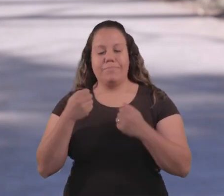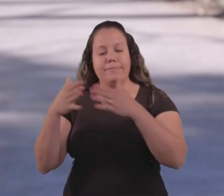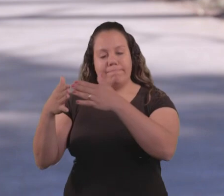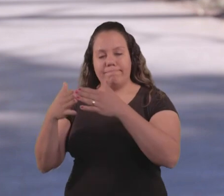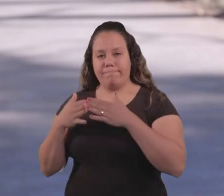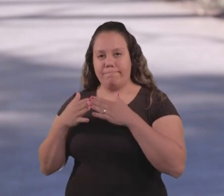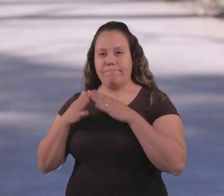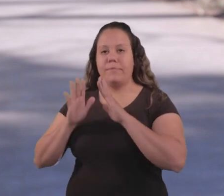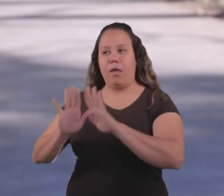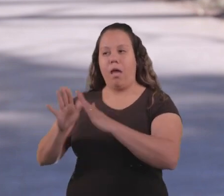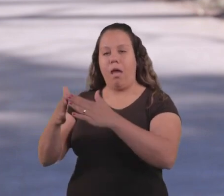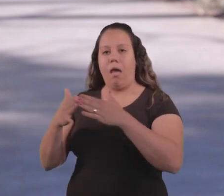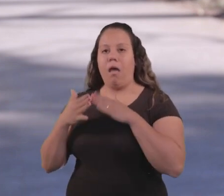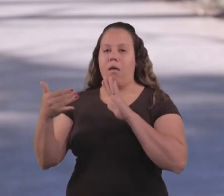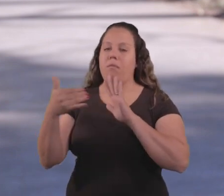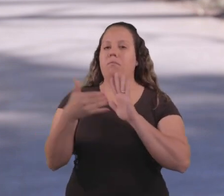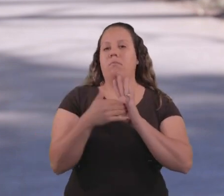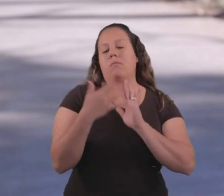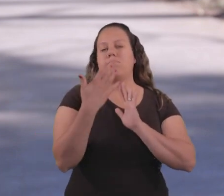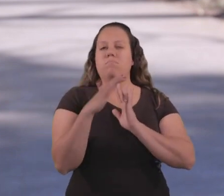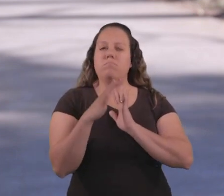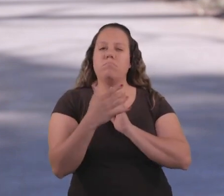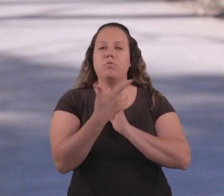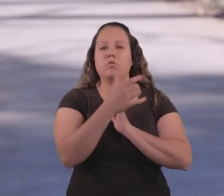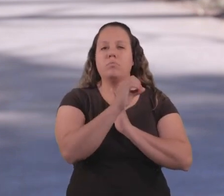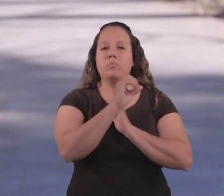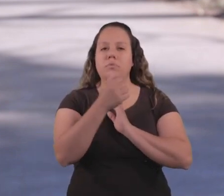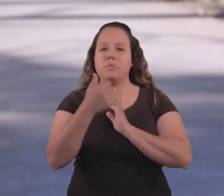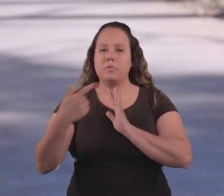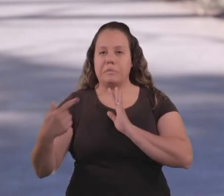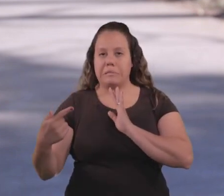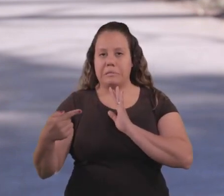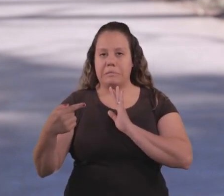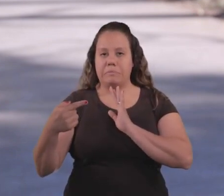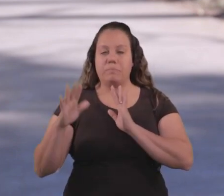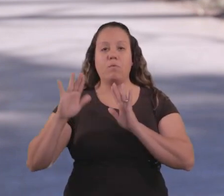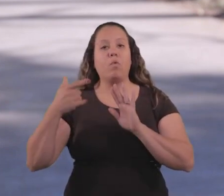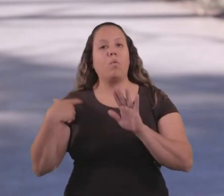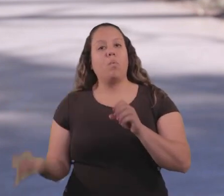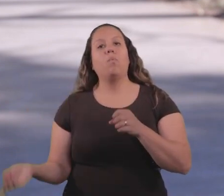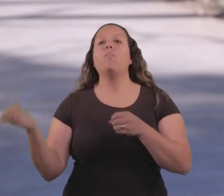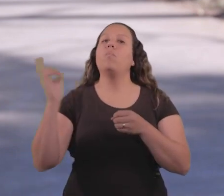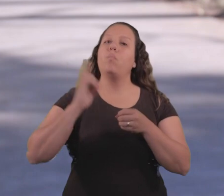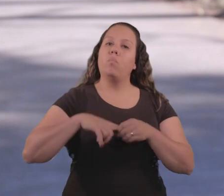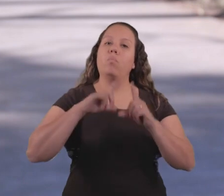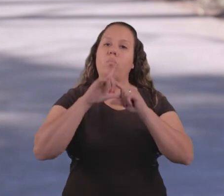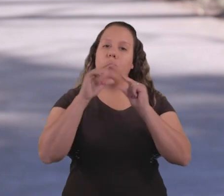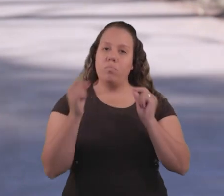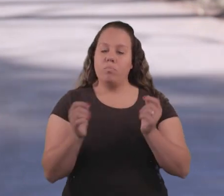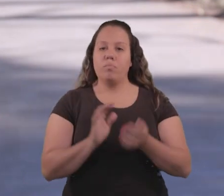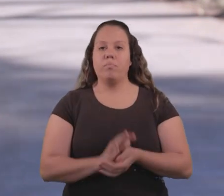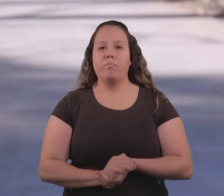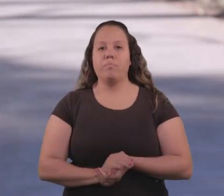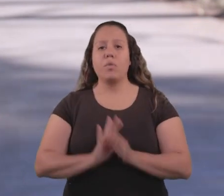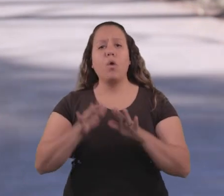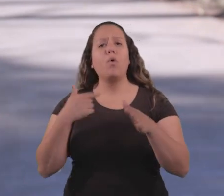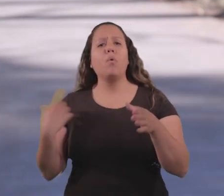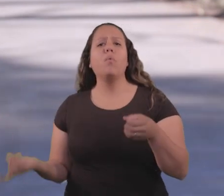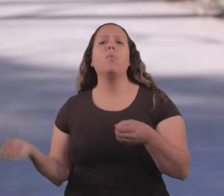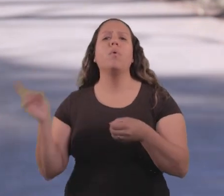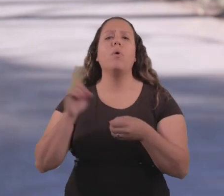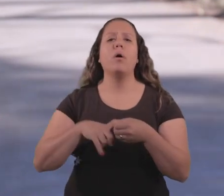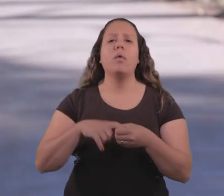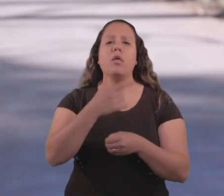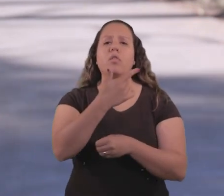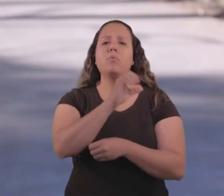afastar. Fiquei afastado até meado de 2017, quando eu retornei para a Universidade. Ao retornar à